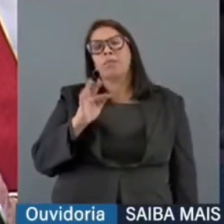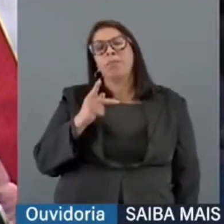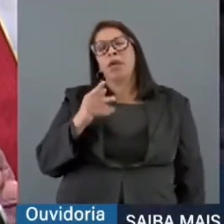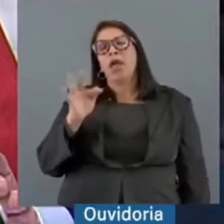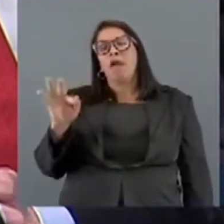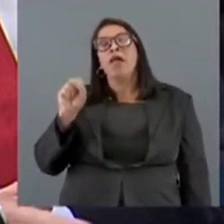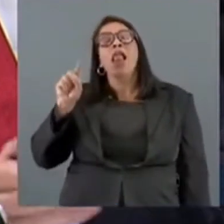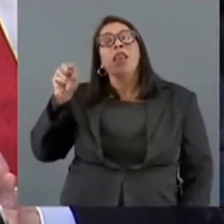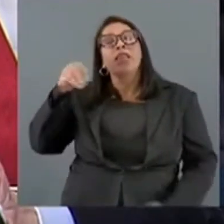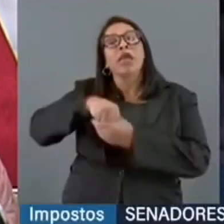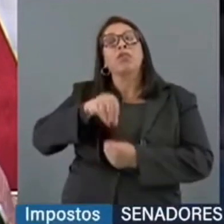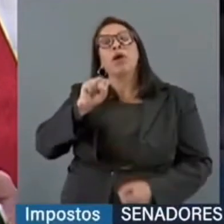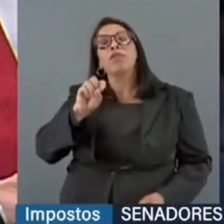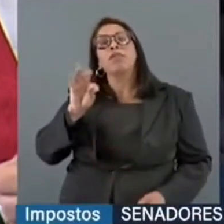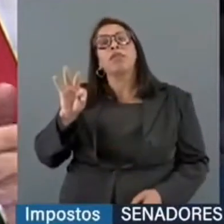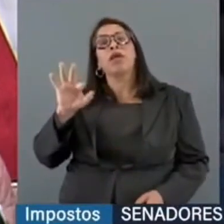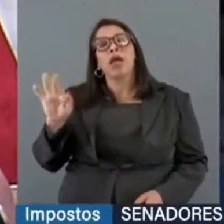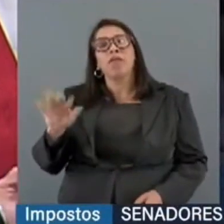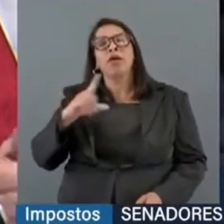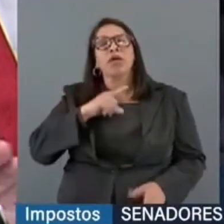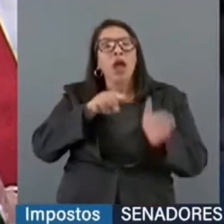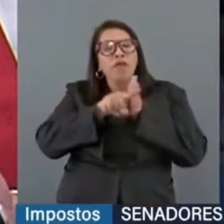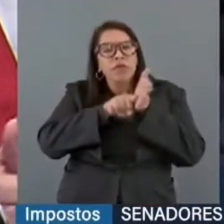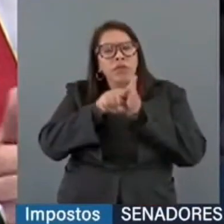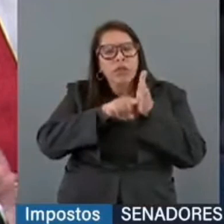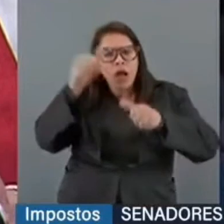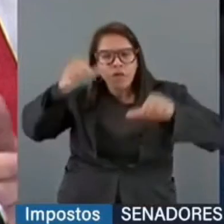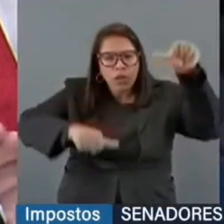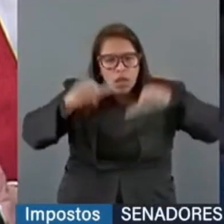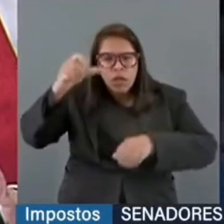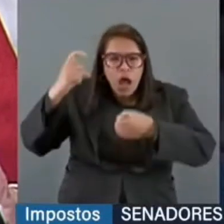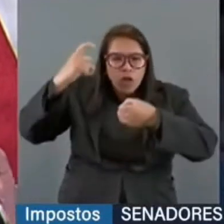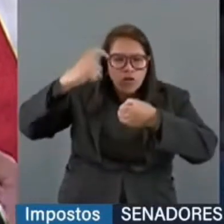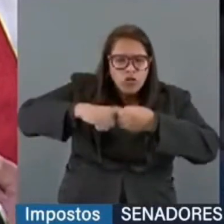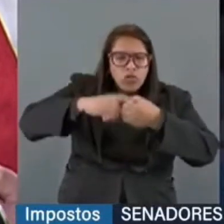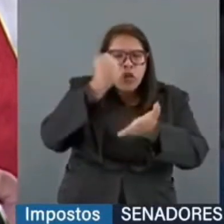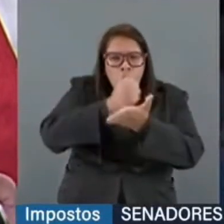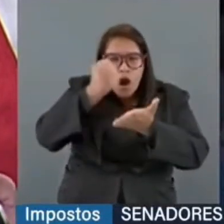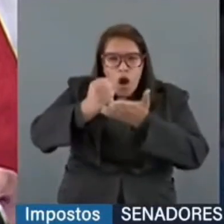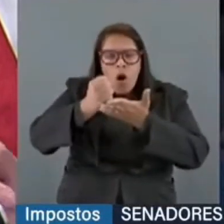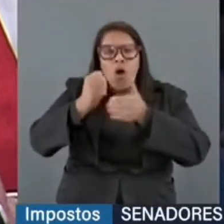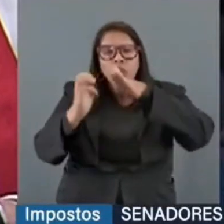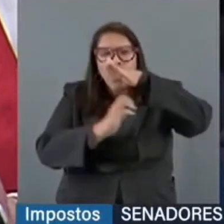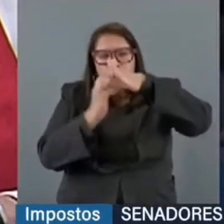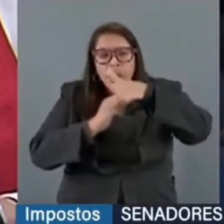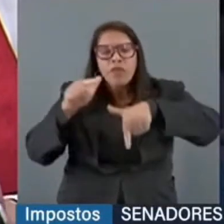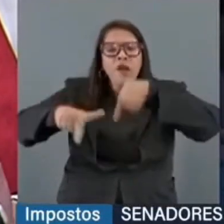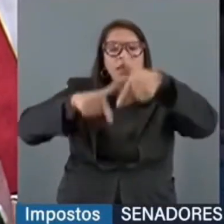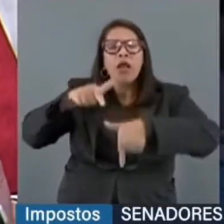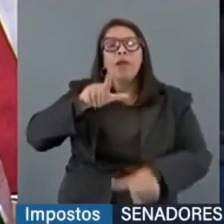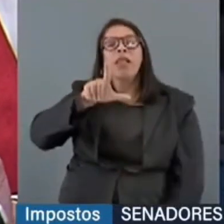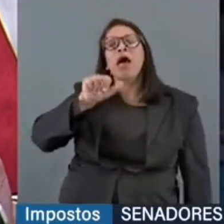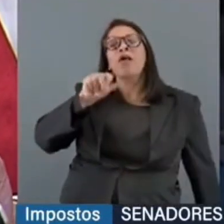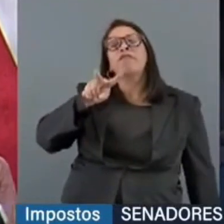Tribunal Federal, no qual se busca a revisão de vários acordos de empresas que atuaram na Operação